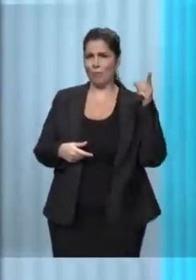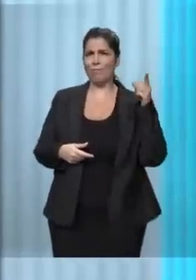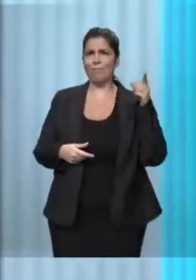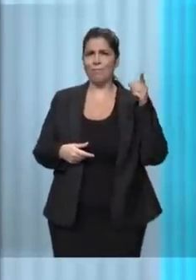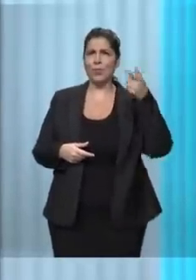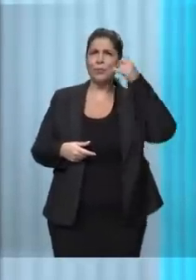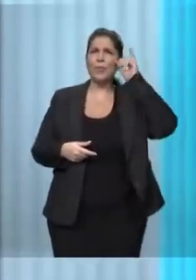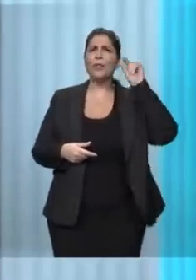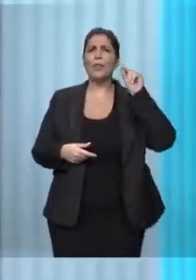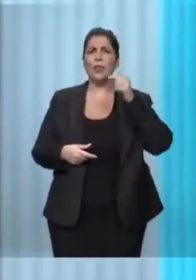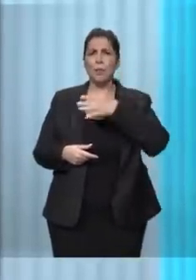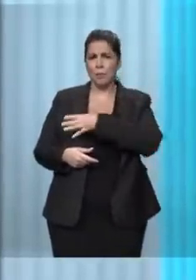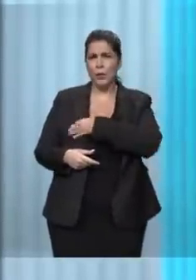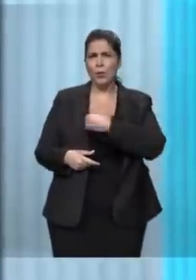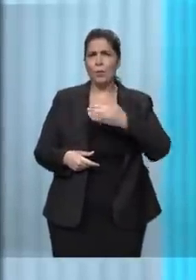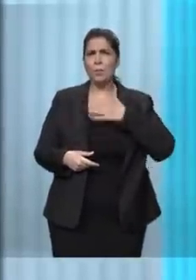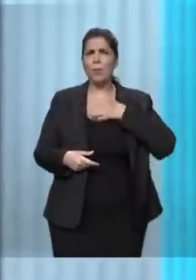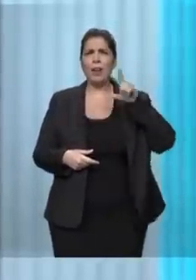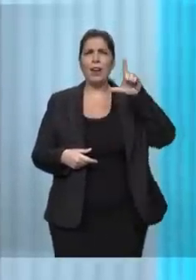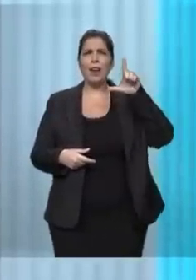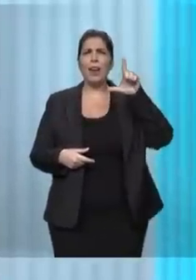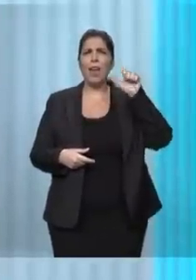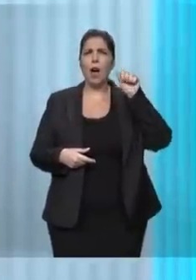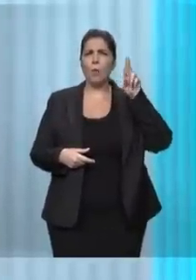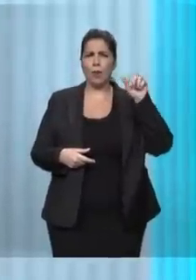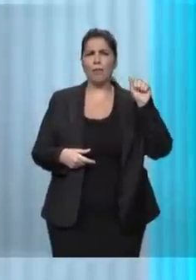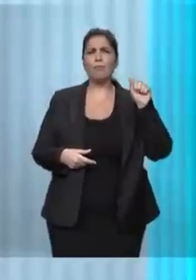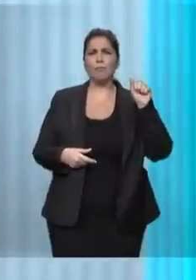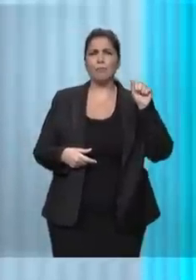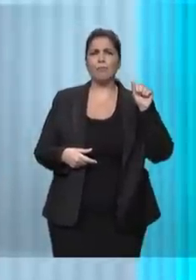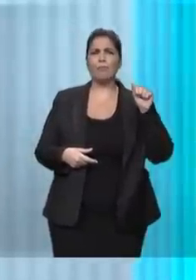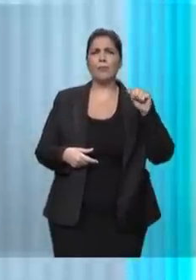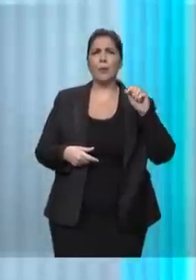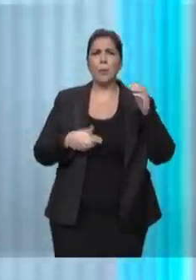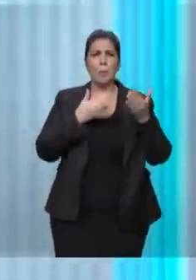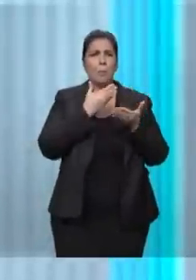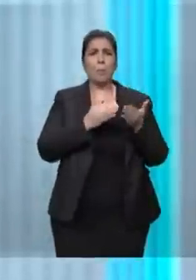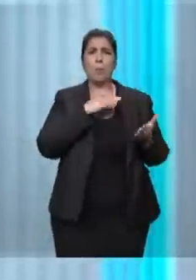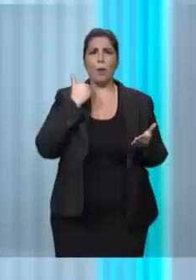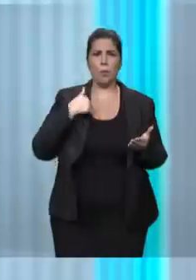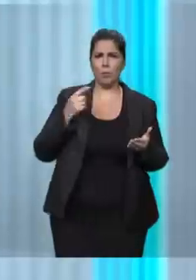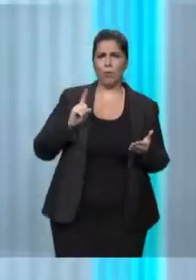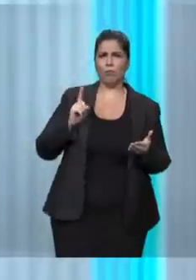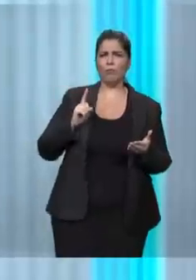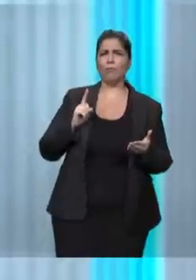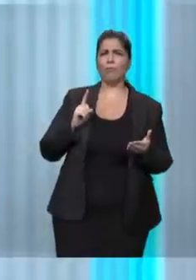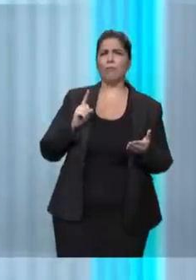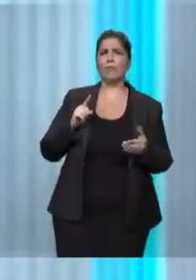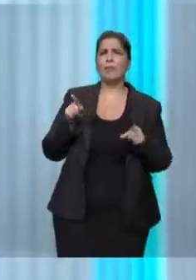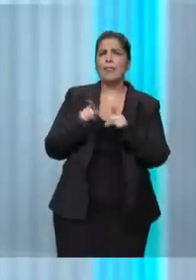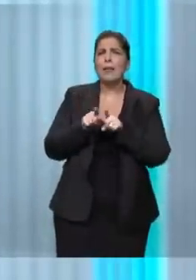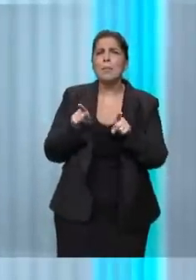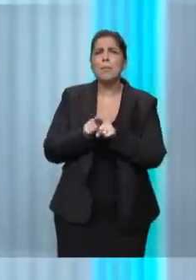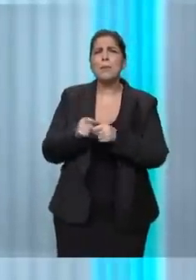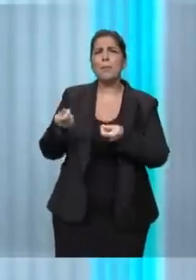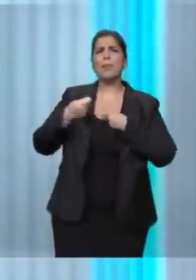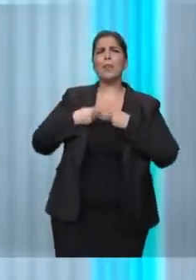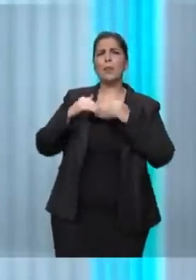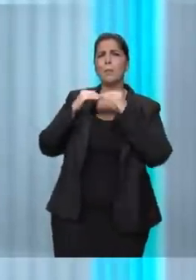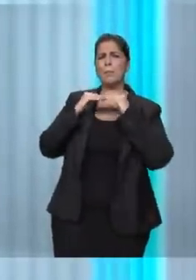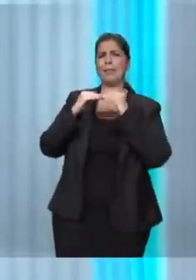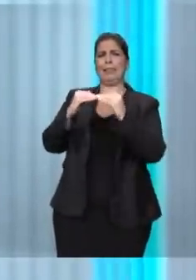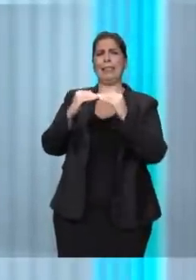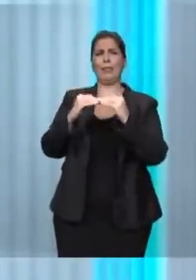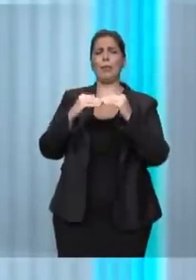fosse órfã. Também agradeço a ele pela missão de comandar esse país nos